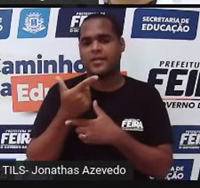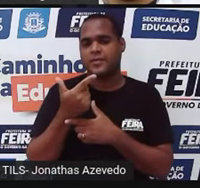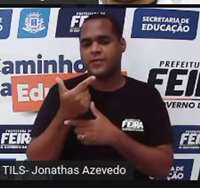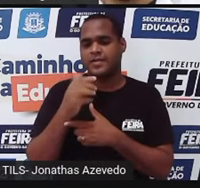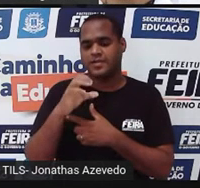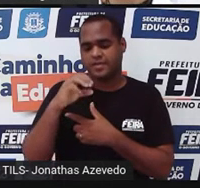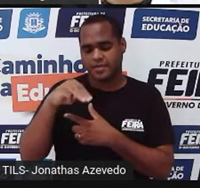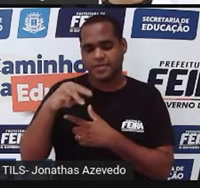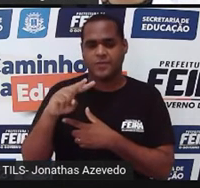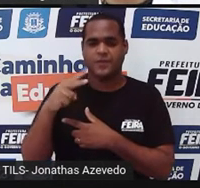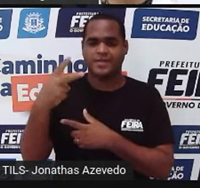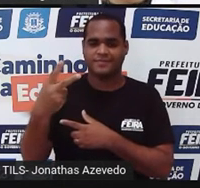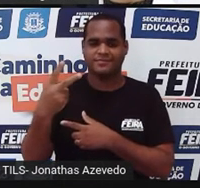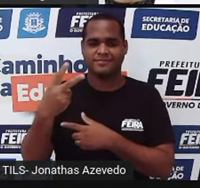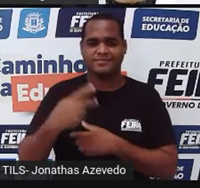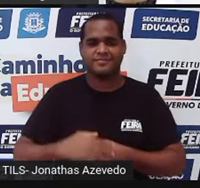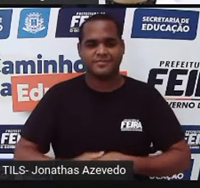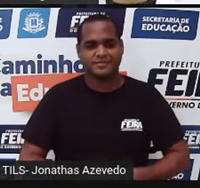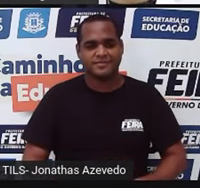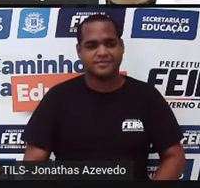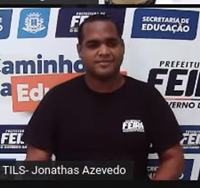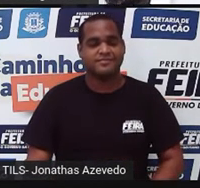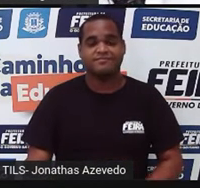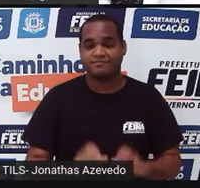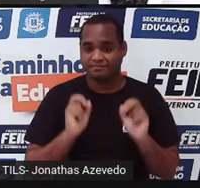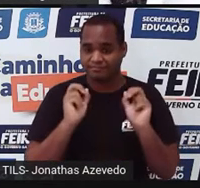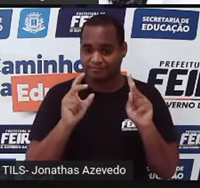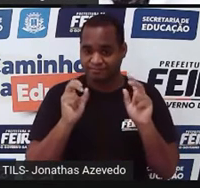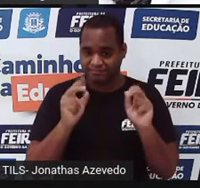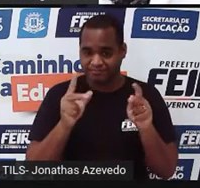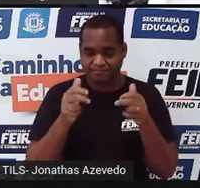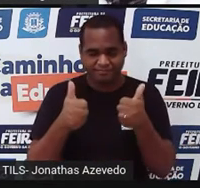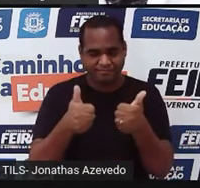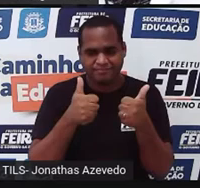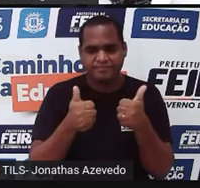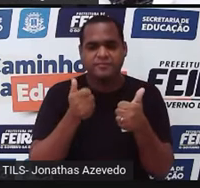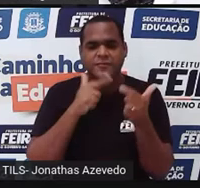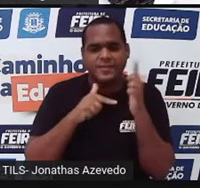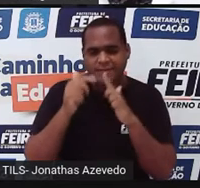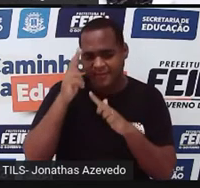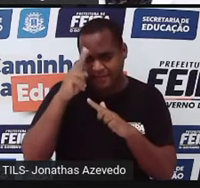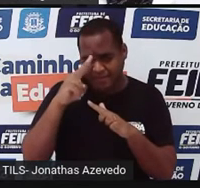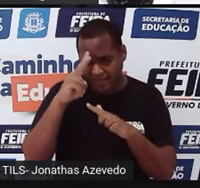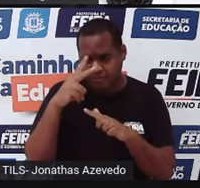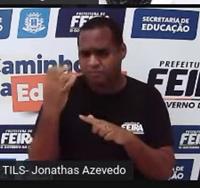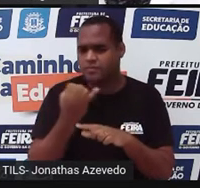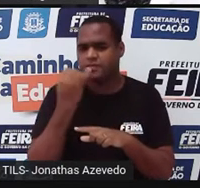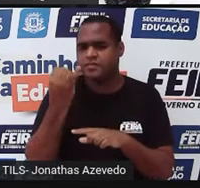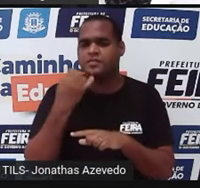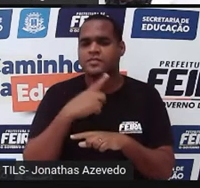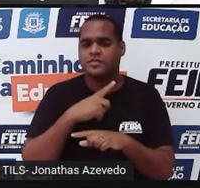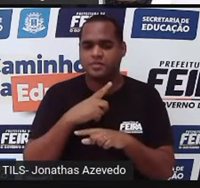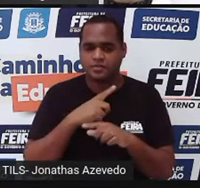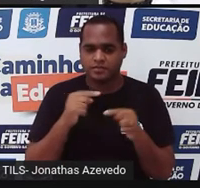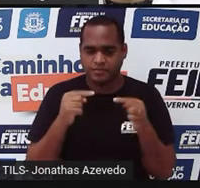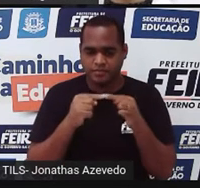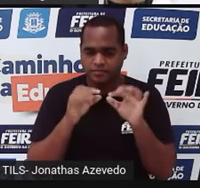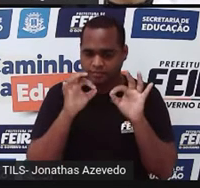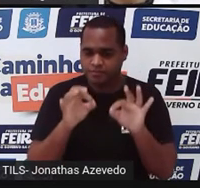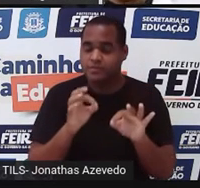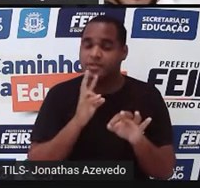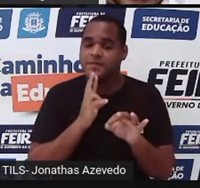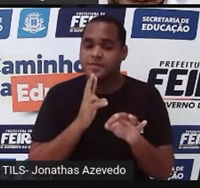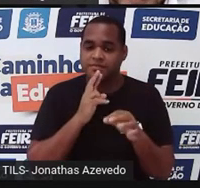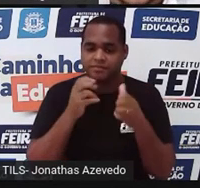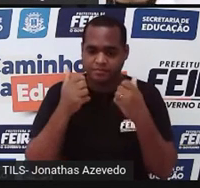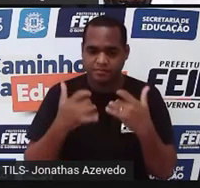centímetros quadrados. Tá bom? E aí, conseguiu relembrar direitinho? Foi bacana fazer essa revisão?